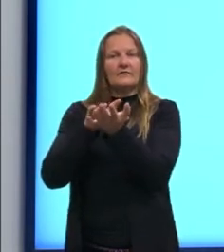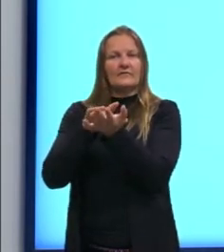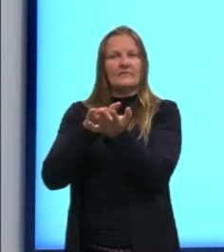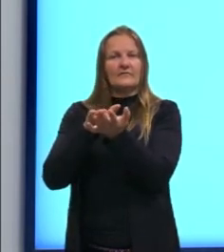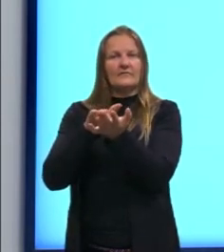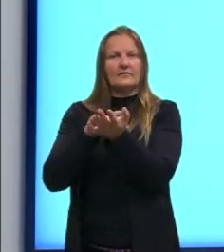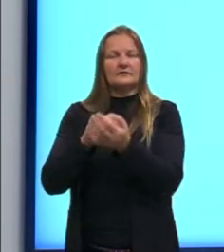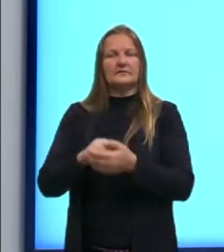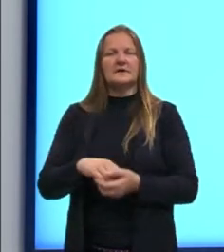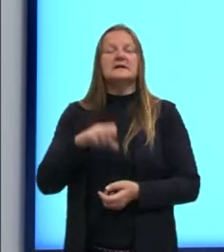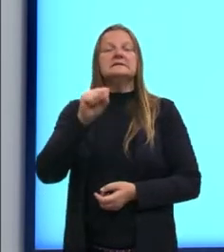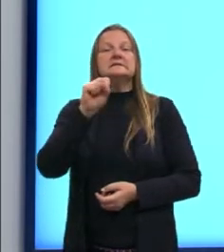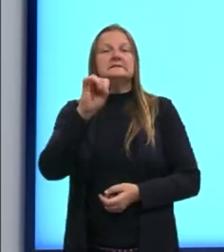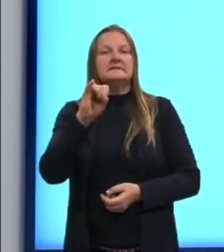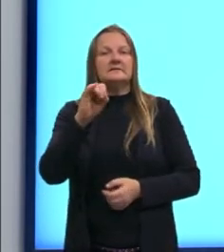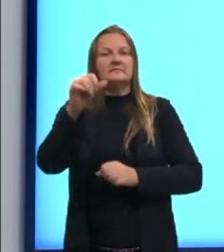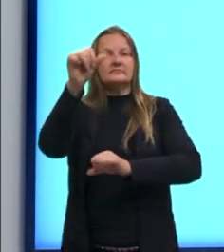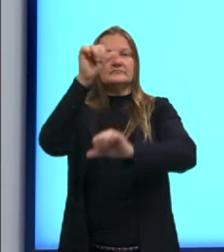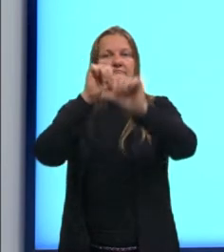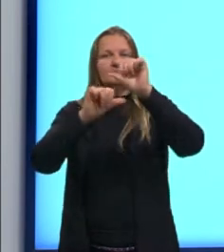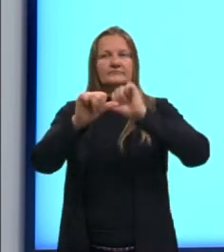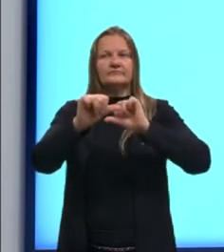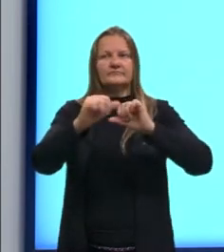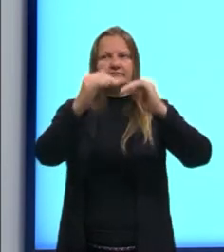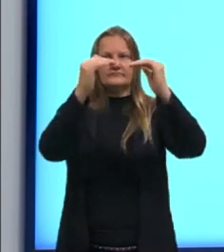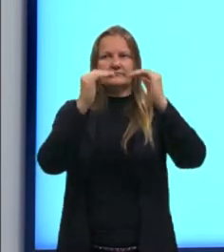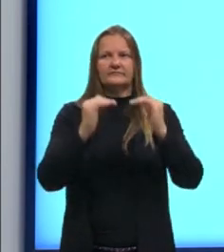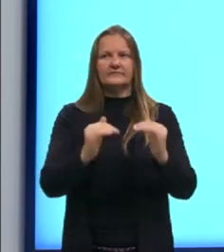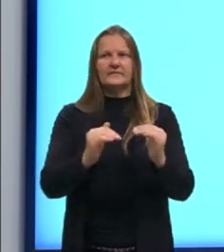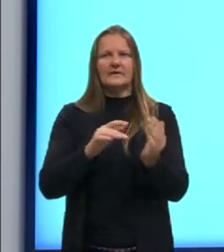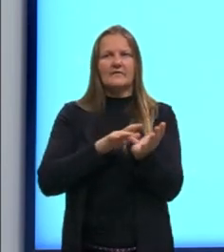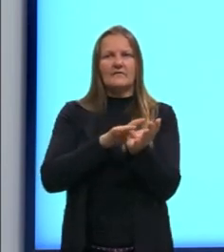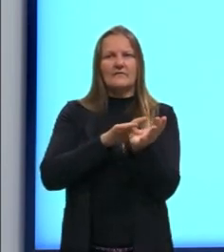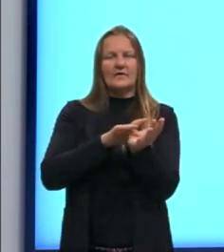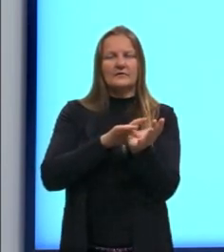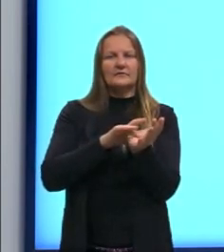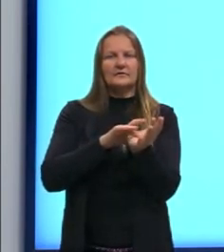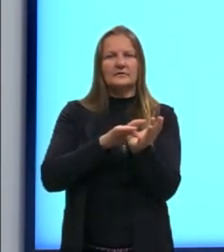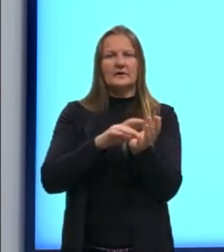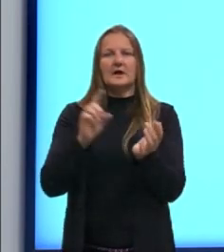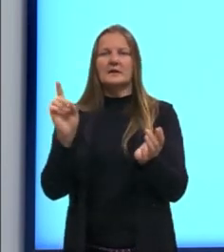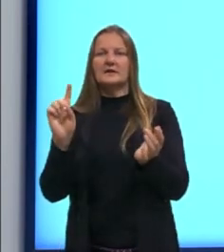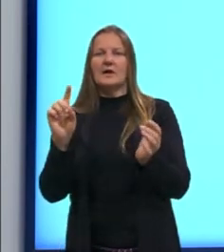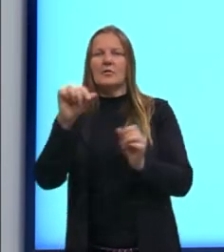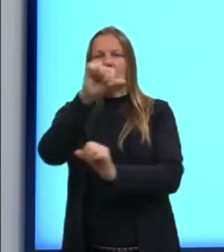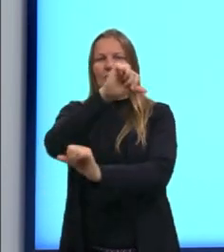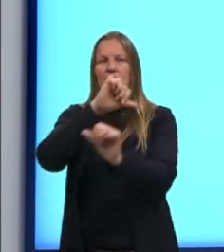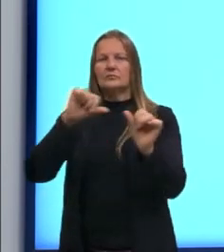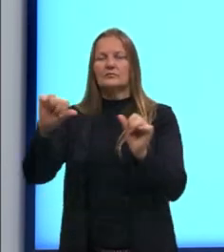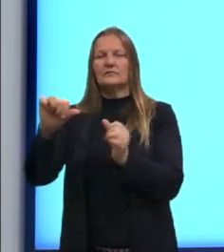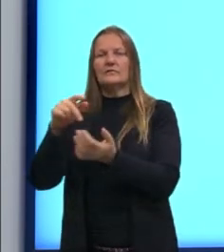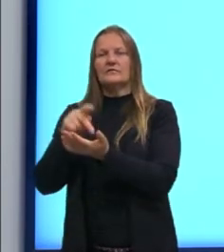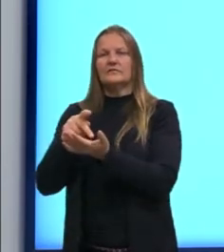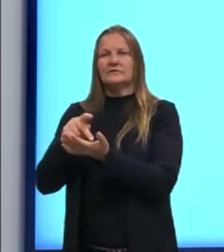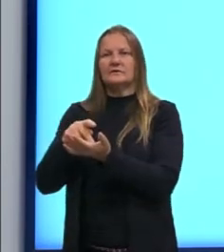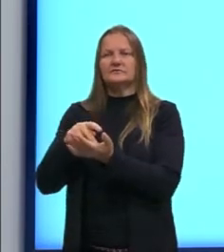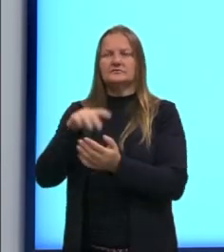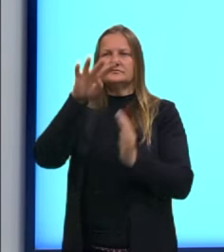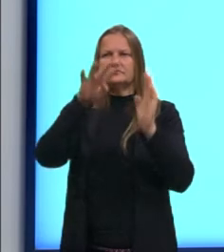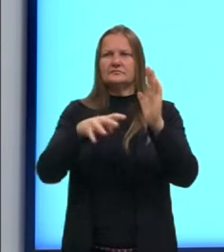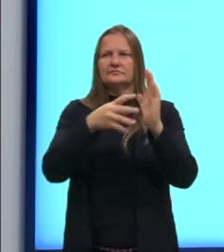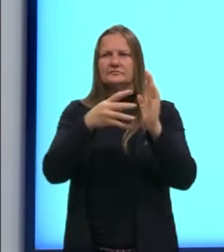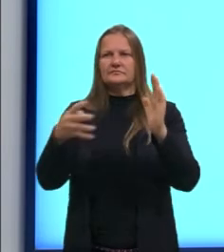sentença falsa. Agora, se a minha sentença era falsa, a negação dela fica verdadeira.